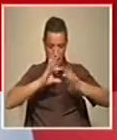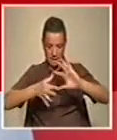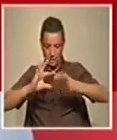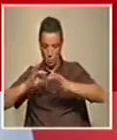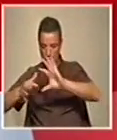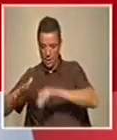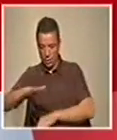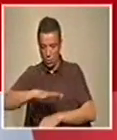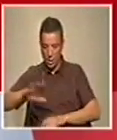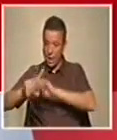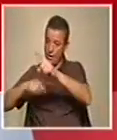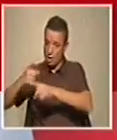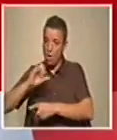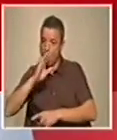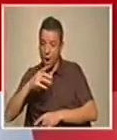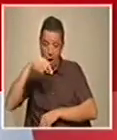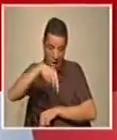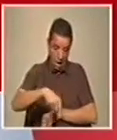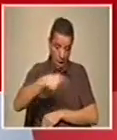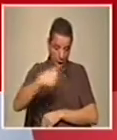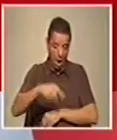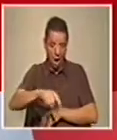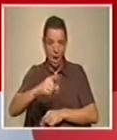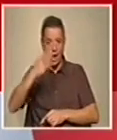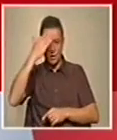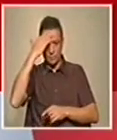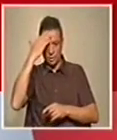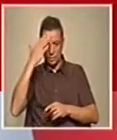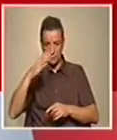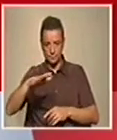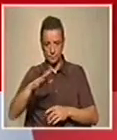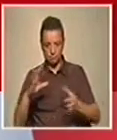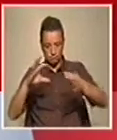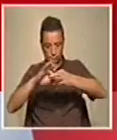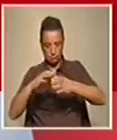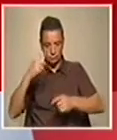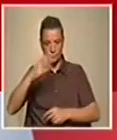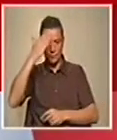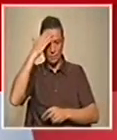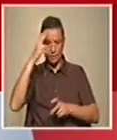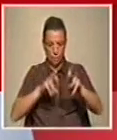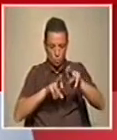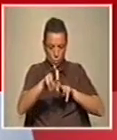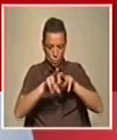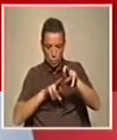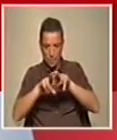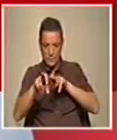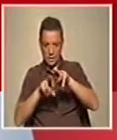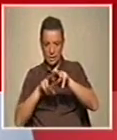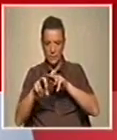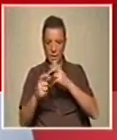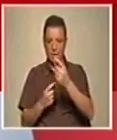num local e não há no outro, juntando as capacidades das várias áreas, é que nós teremos capacidade competitiva. E provavelmente, em algumas